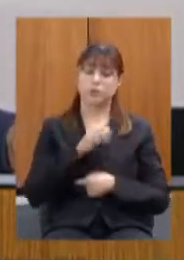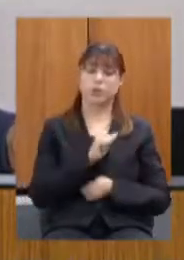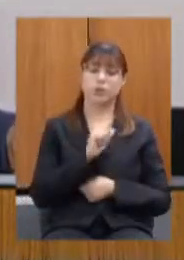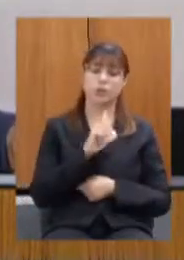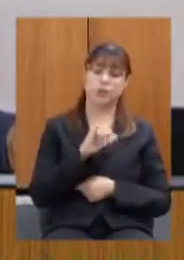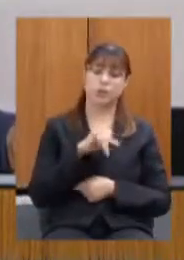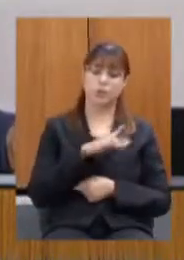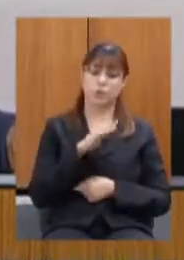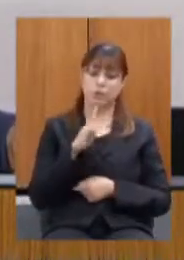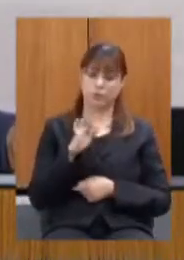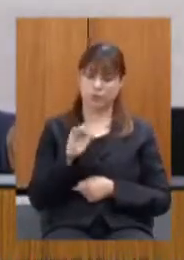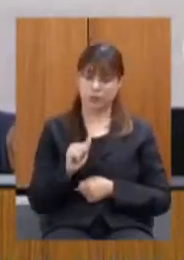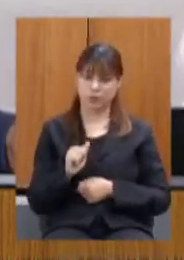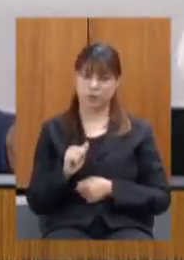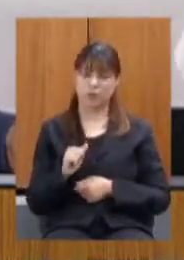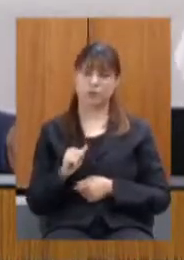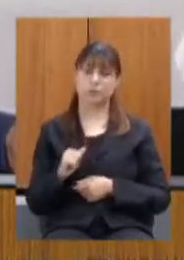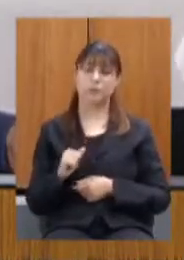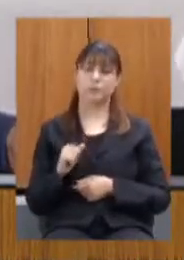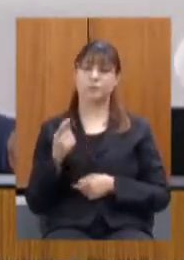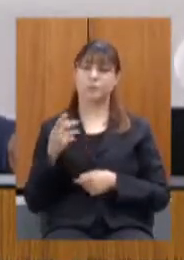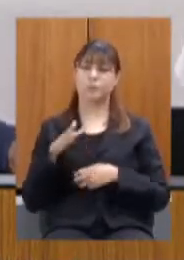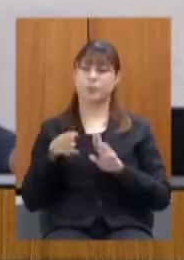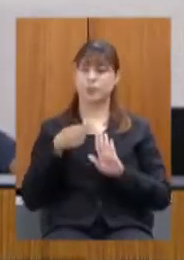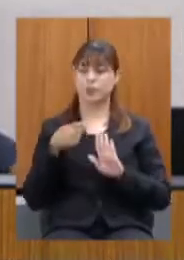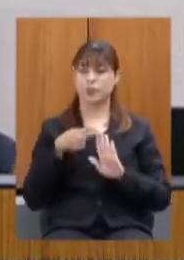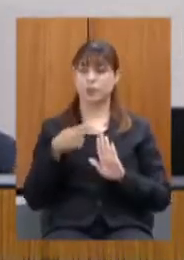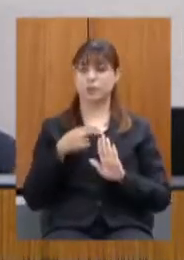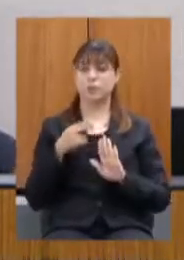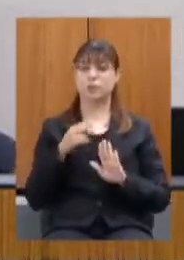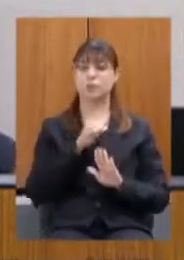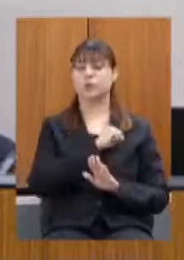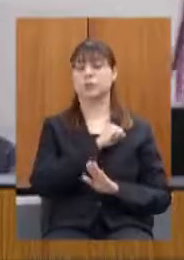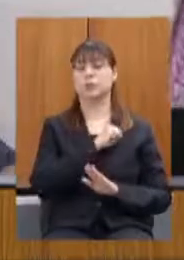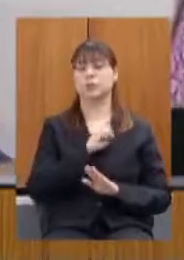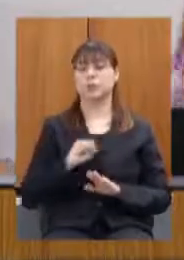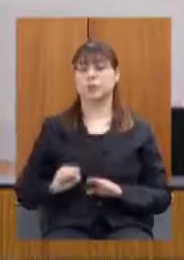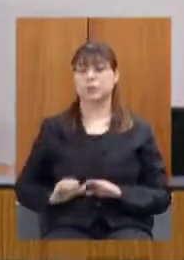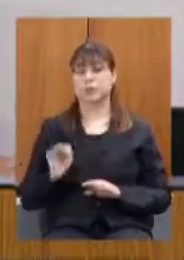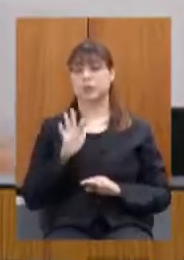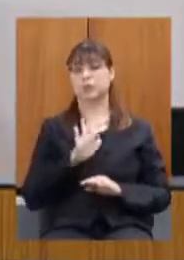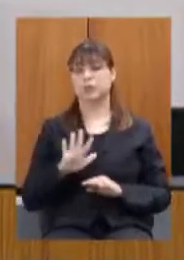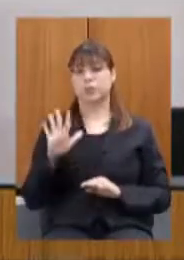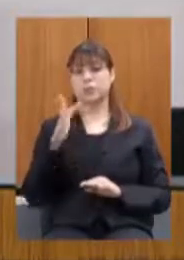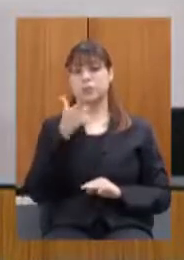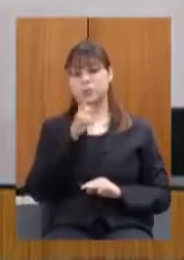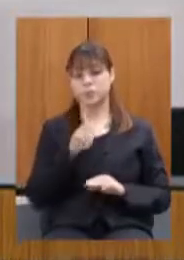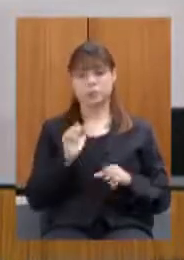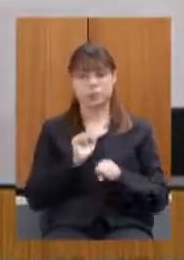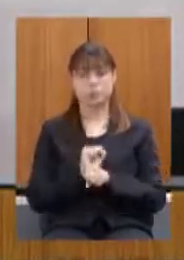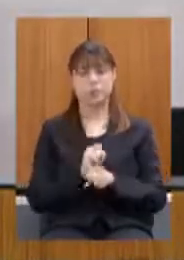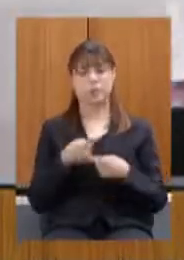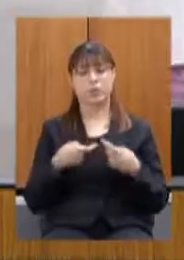interestaduais do ICMS por meio de resolução do Senado Federal para fins de mitigar a guerra fiscal